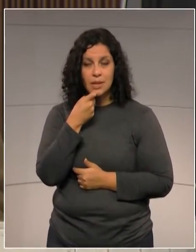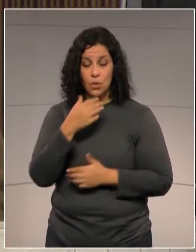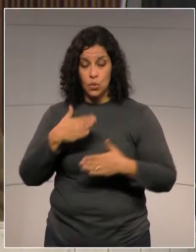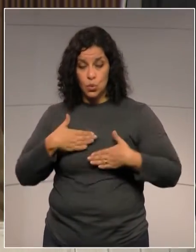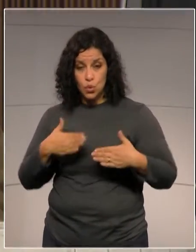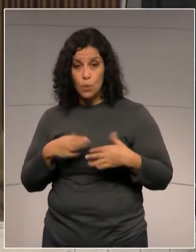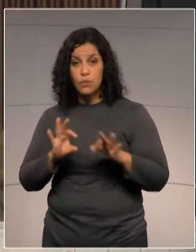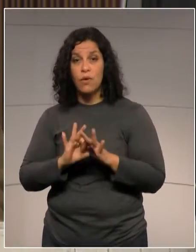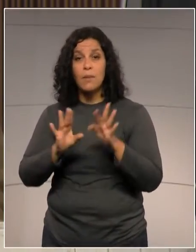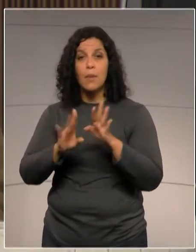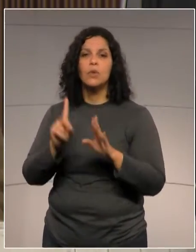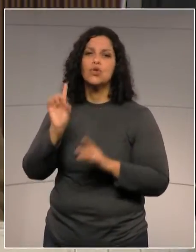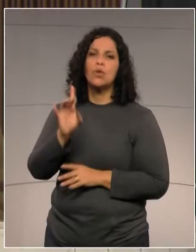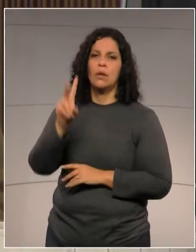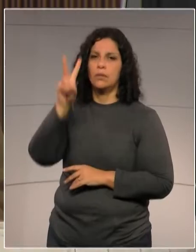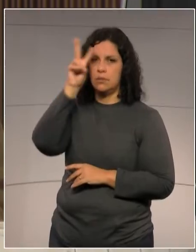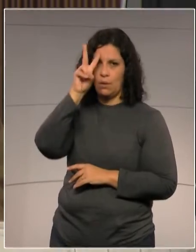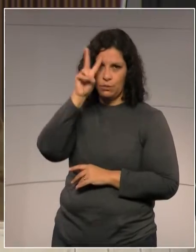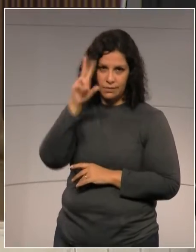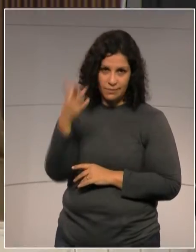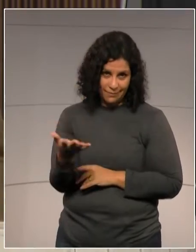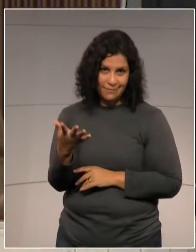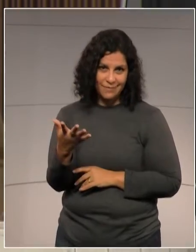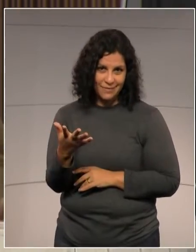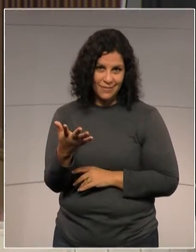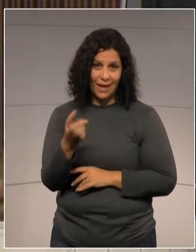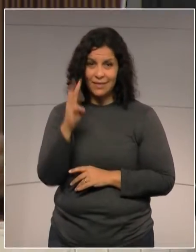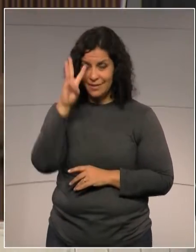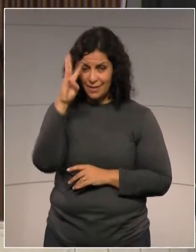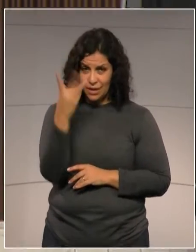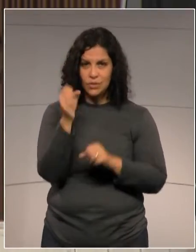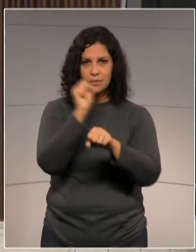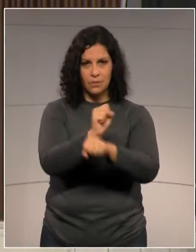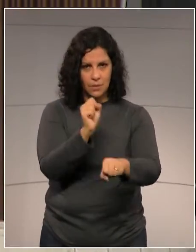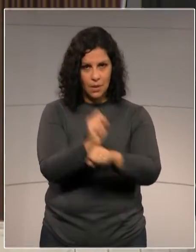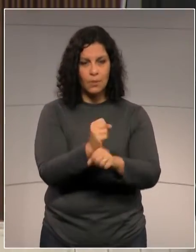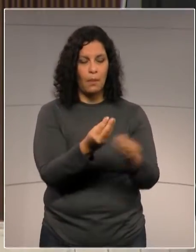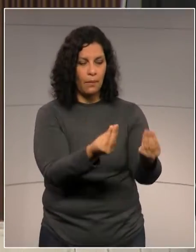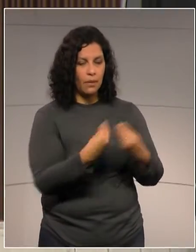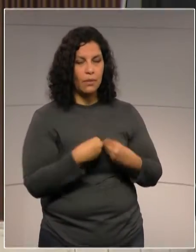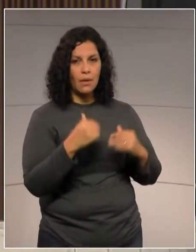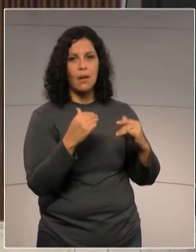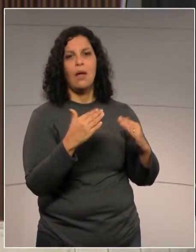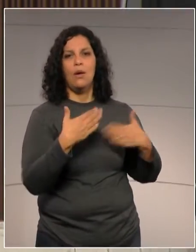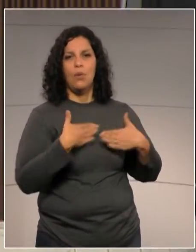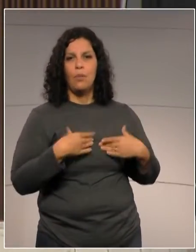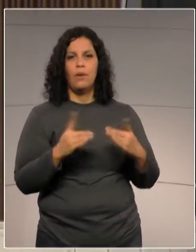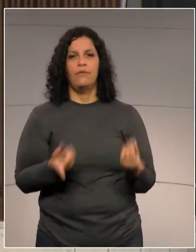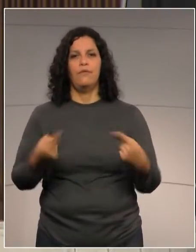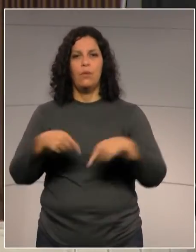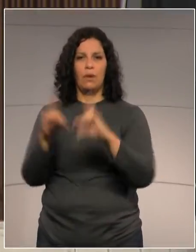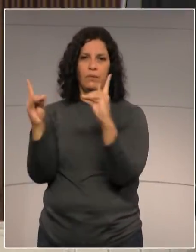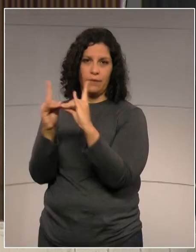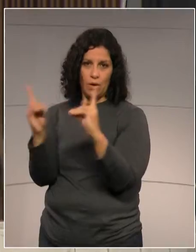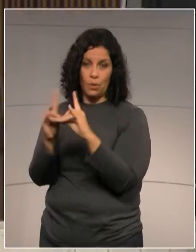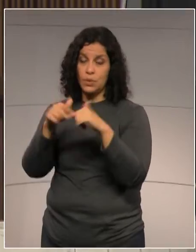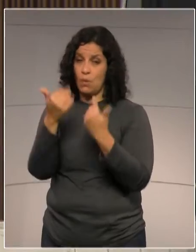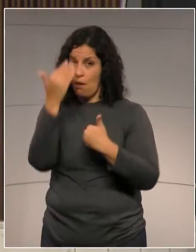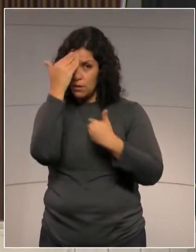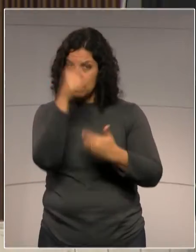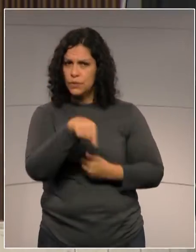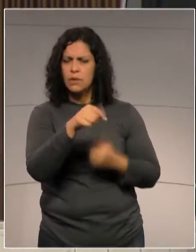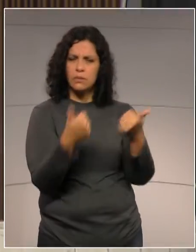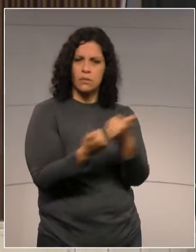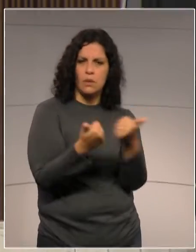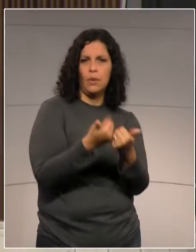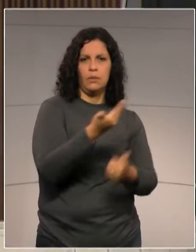corpos foram liberados somente na segunda. São casos que não podem acontecer. Eu agradeço a compreensão, agradeço o apoio dos colegas e eu